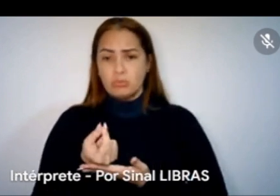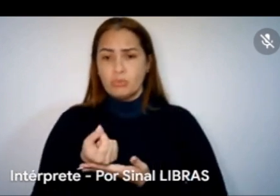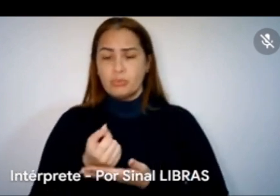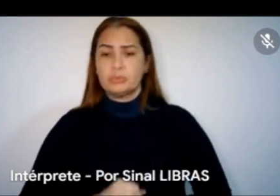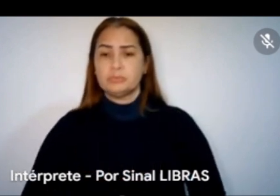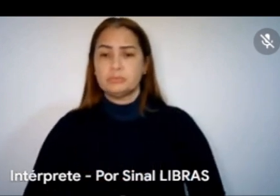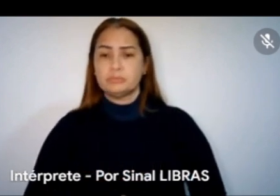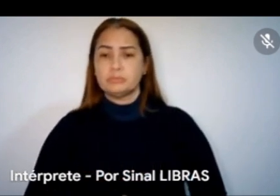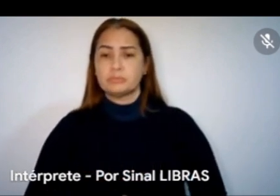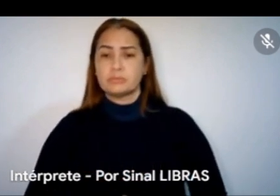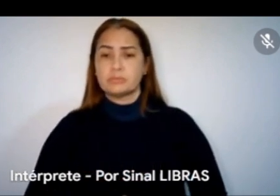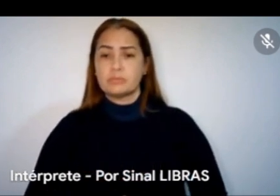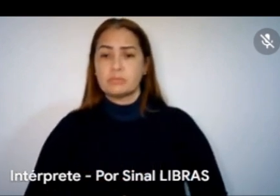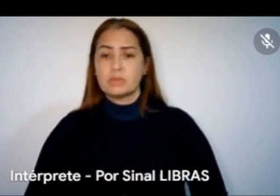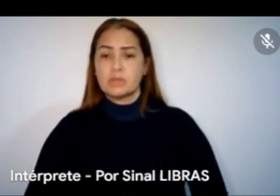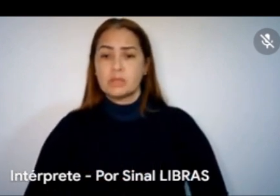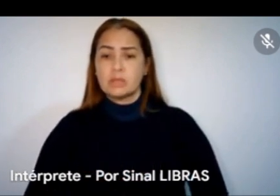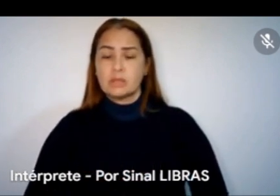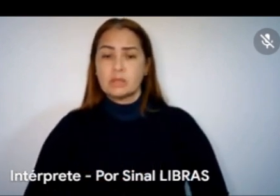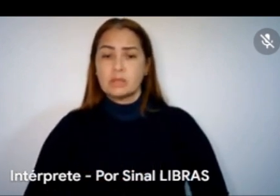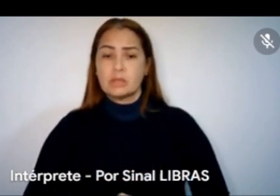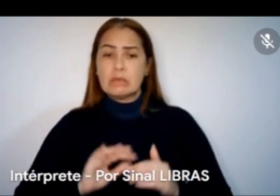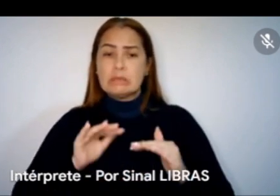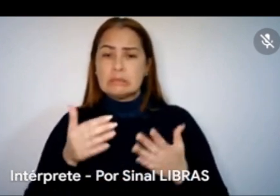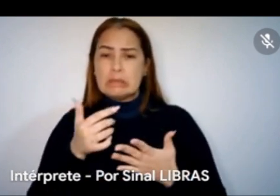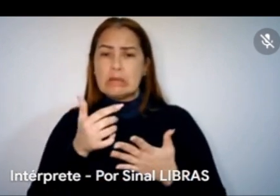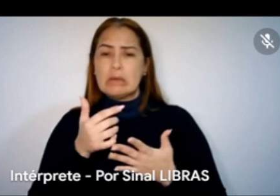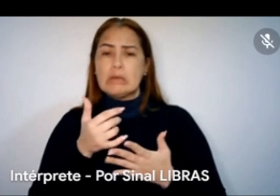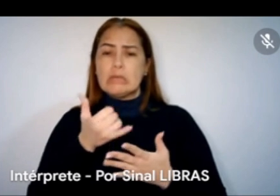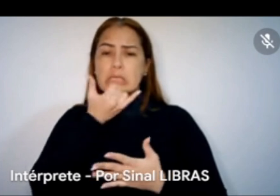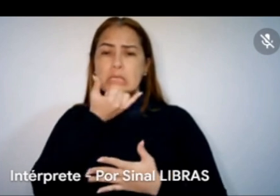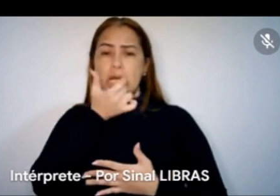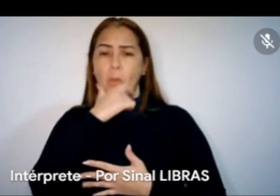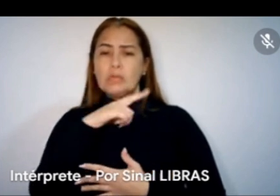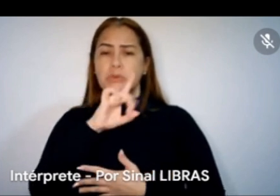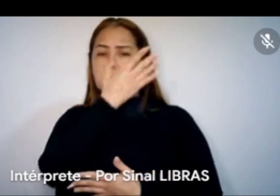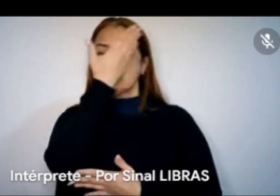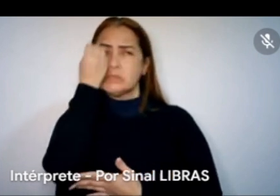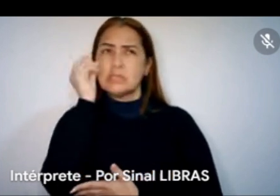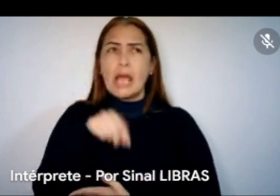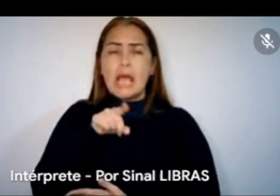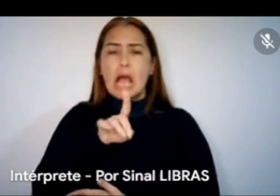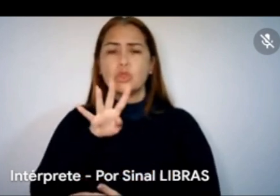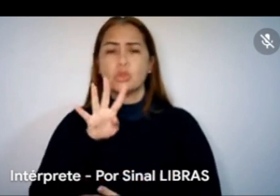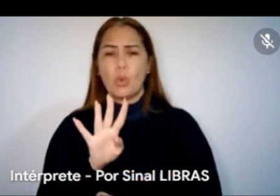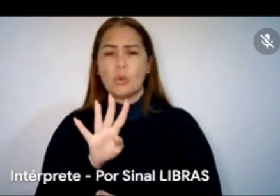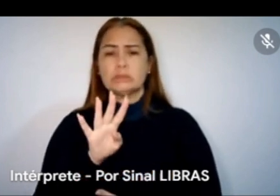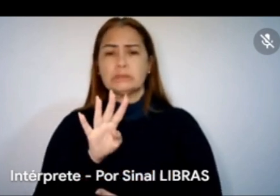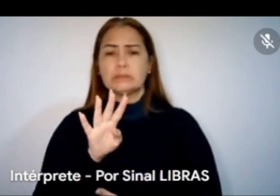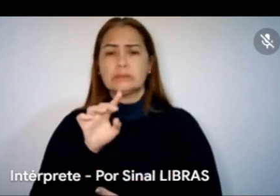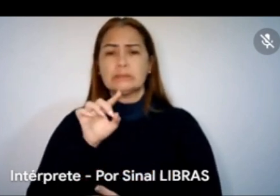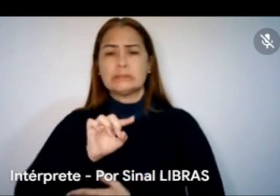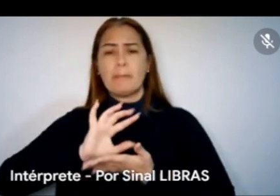Se não me falha a memória, são 14 milhões destinados ao fomento, 5 milhões